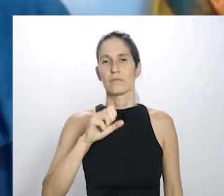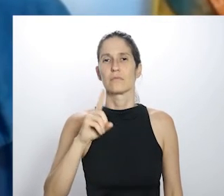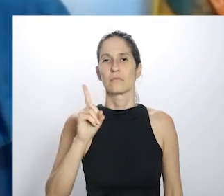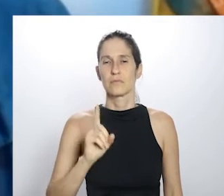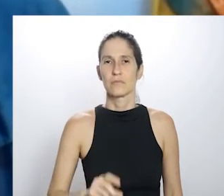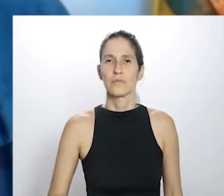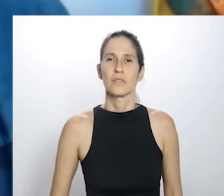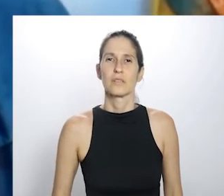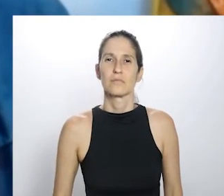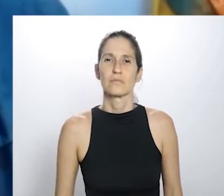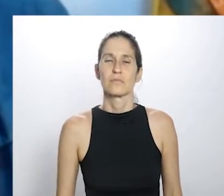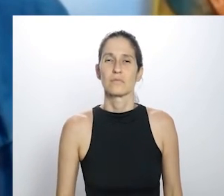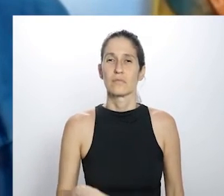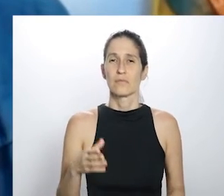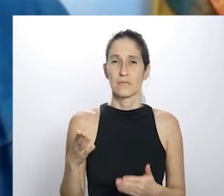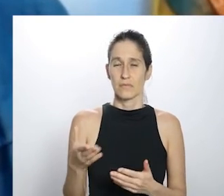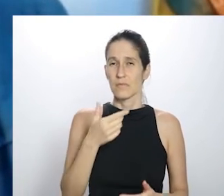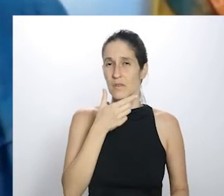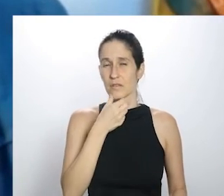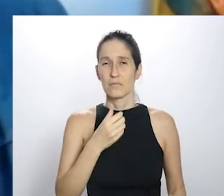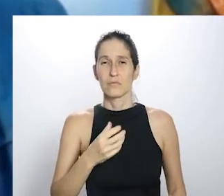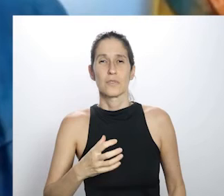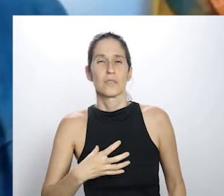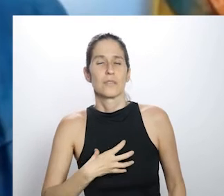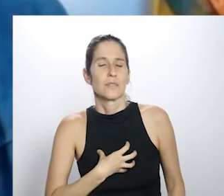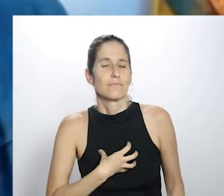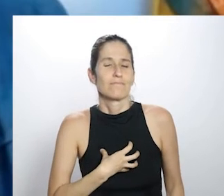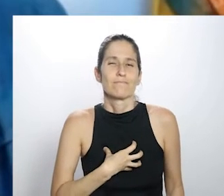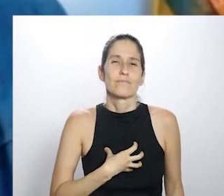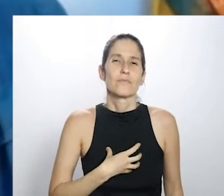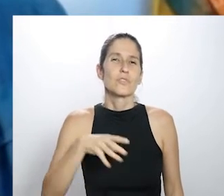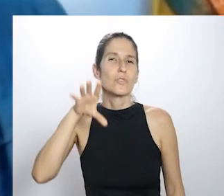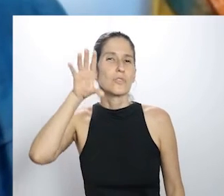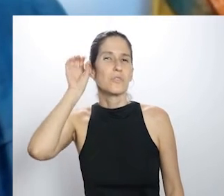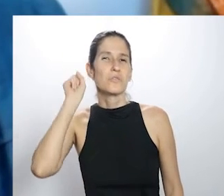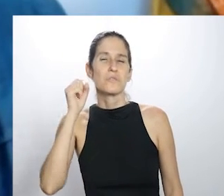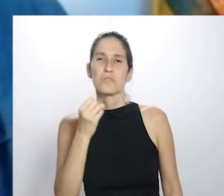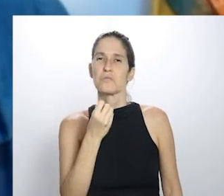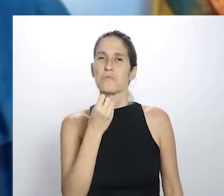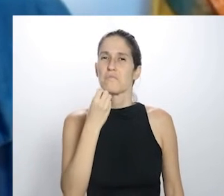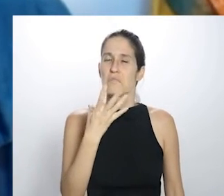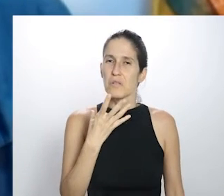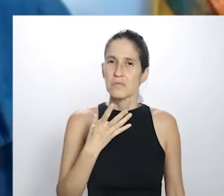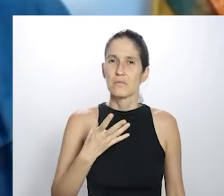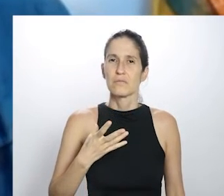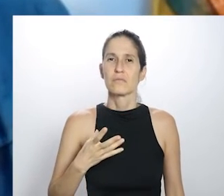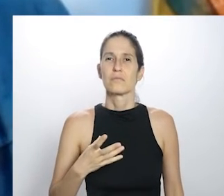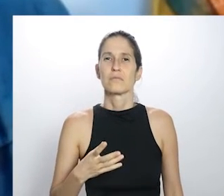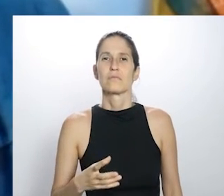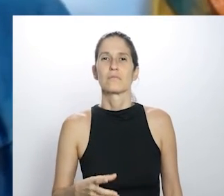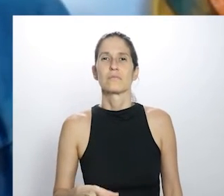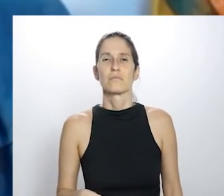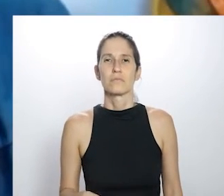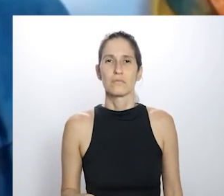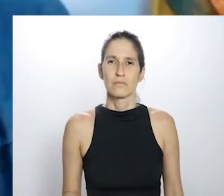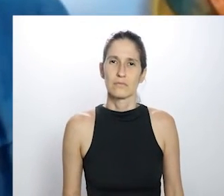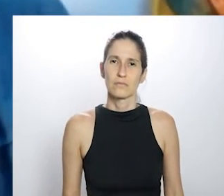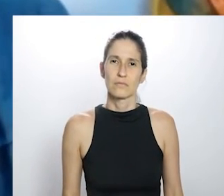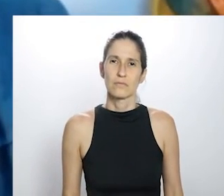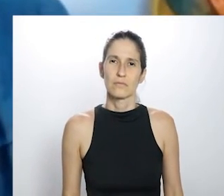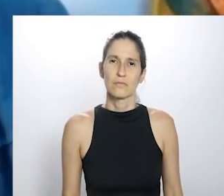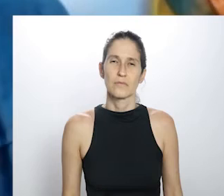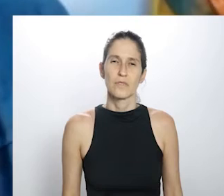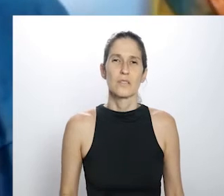vem muito da sensibilidade dos ouvidos privilegiados e da escuta também, não no sentido